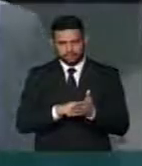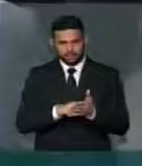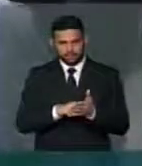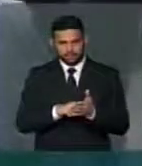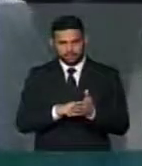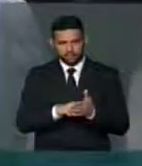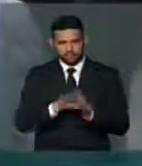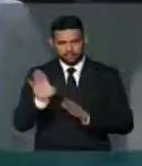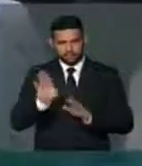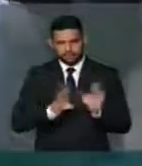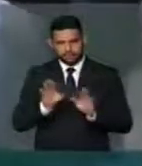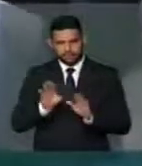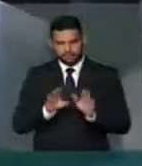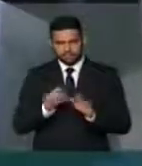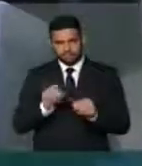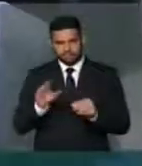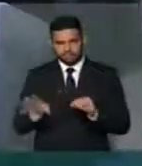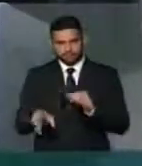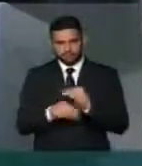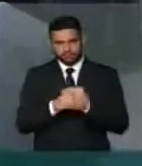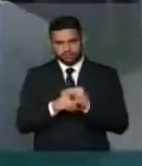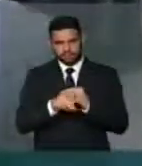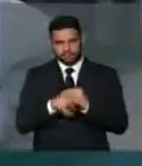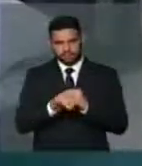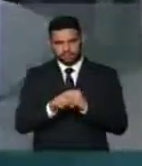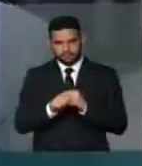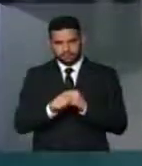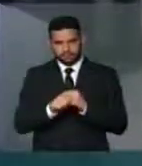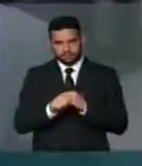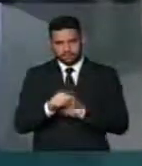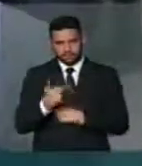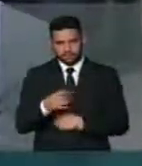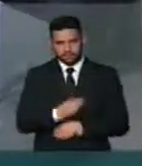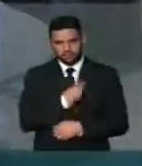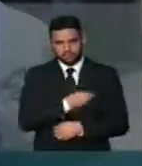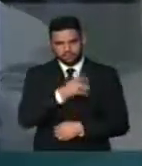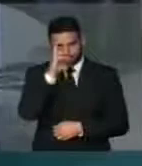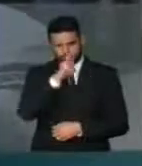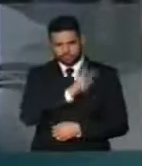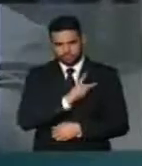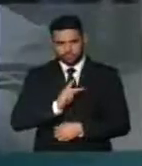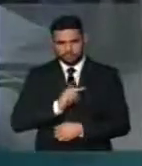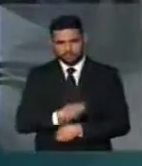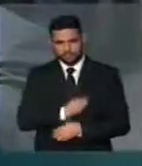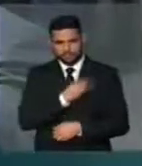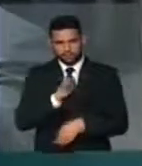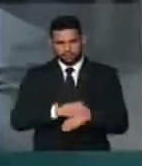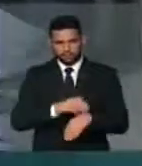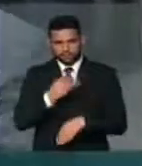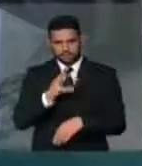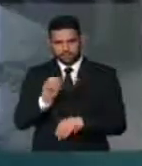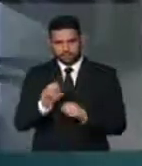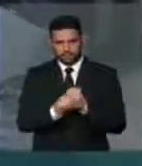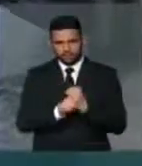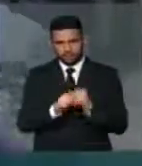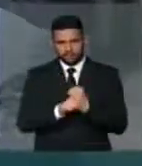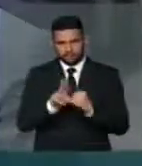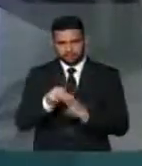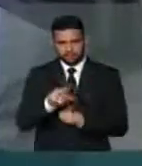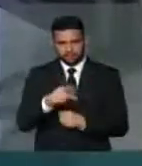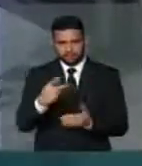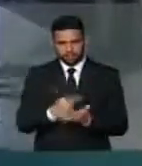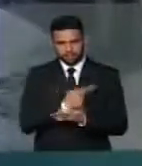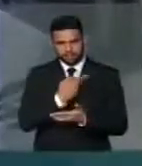indicação de emenda parlamentar. Isso não existe, senhor Presidente. Eu estou aqui há mais de 30 anos e nunca